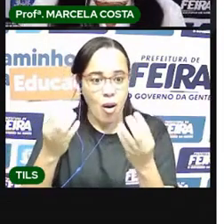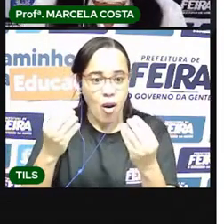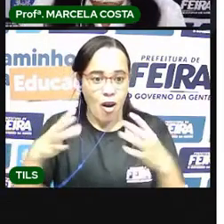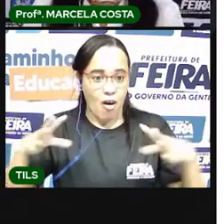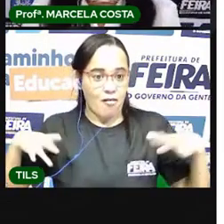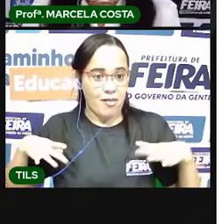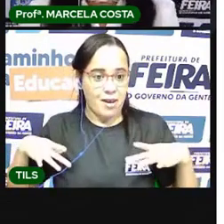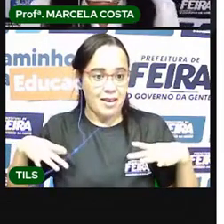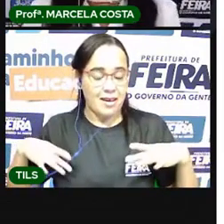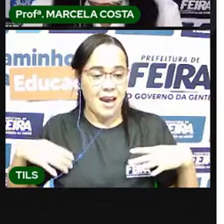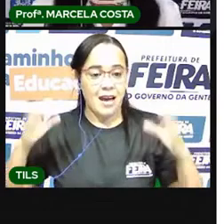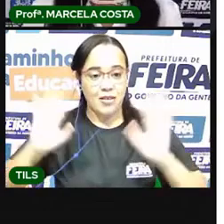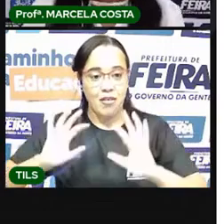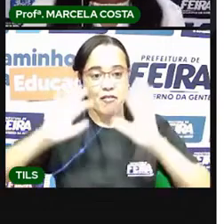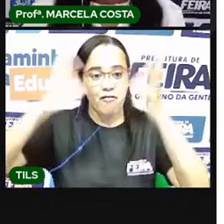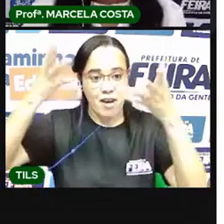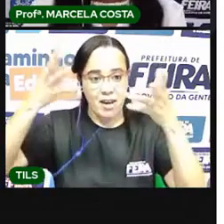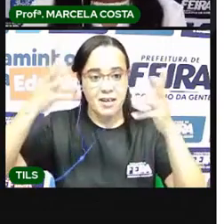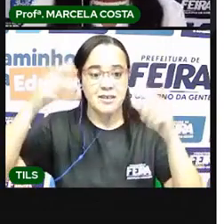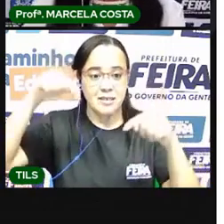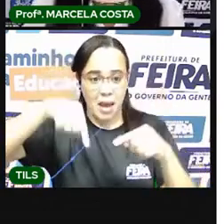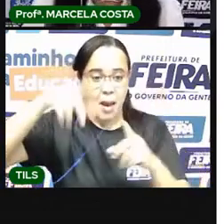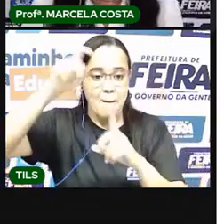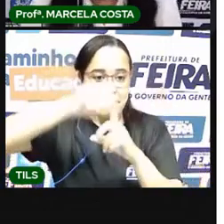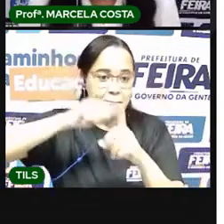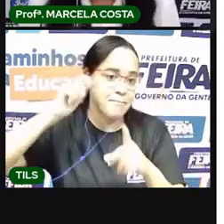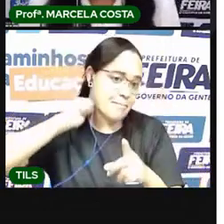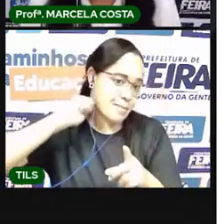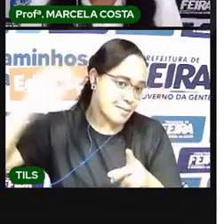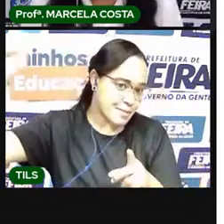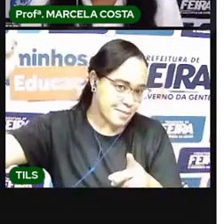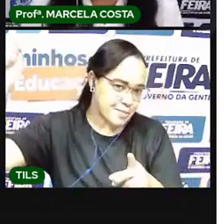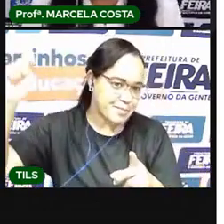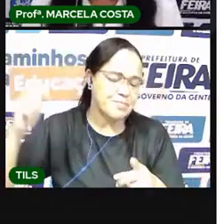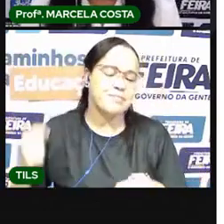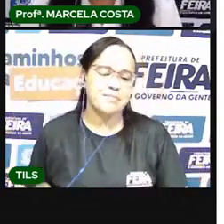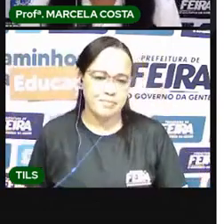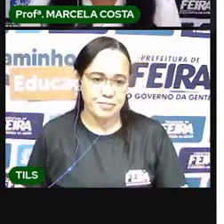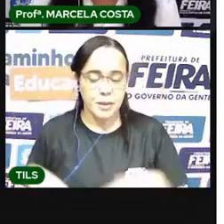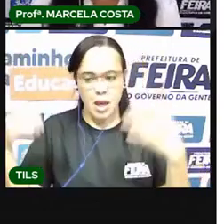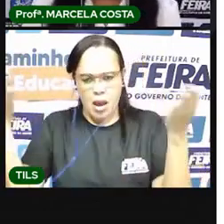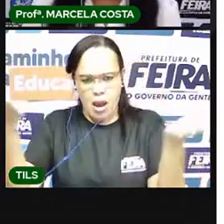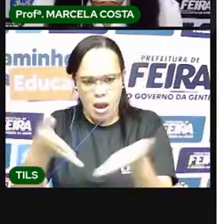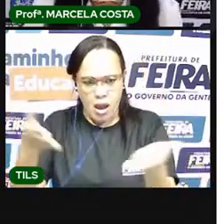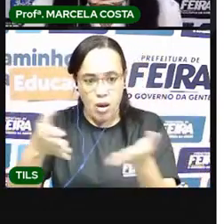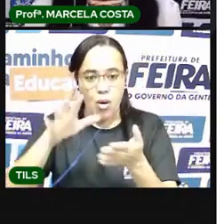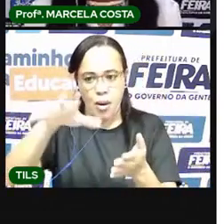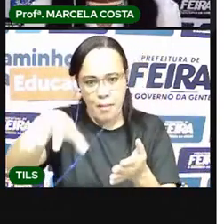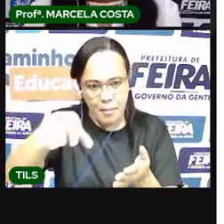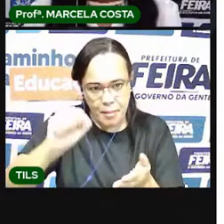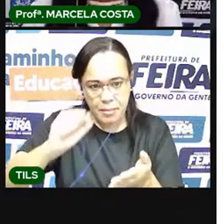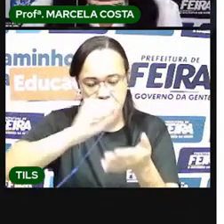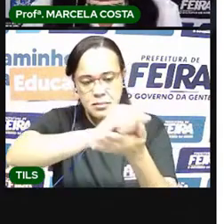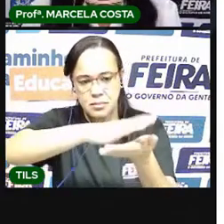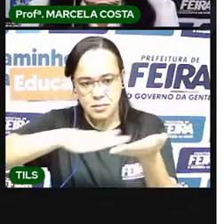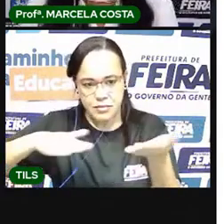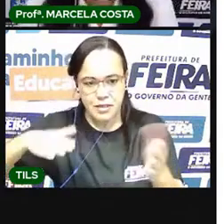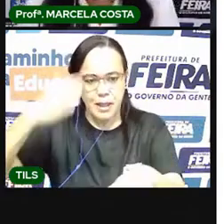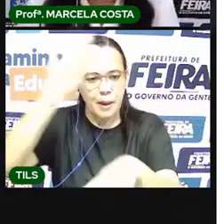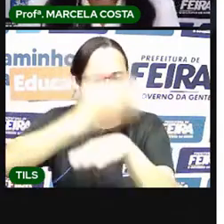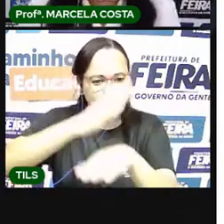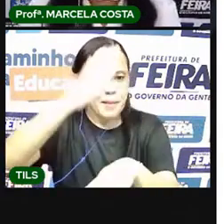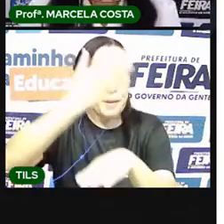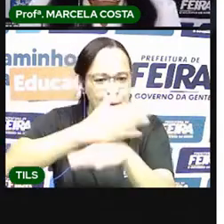Agora, criançada, pega aí a sua atividade Que a gente vai responder agora A gente vai praticar os